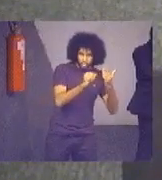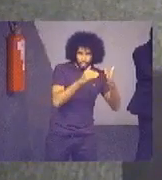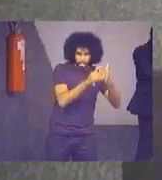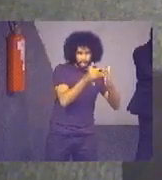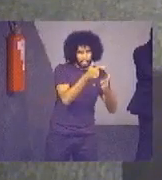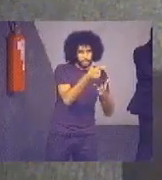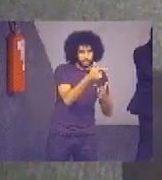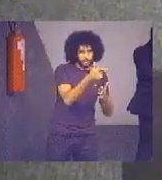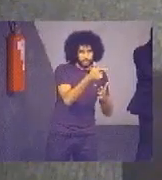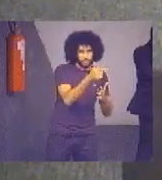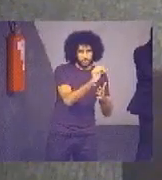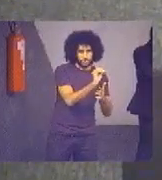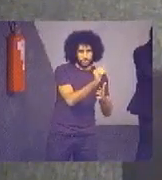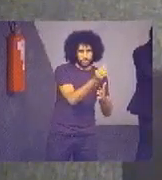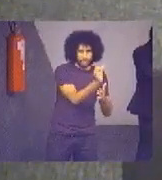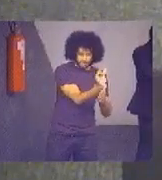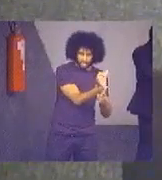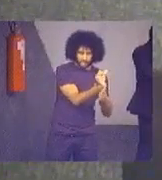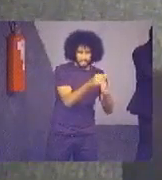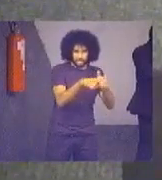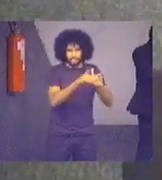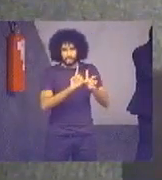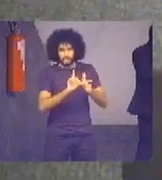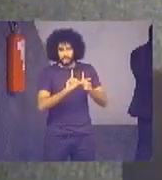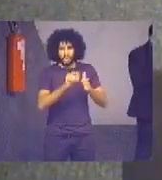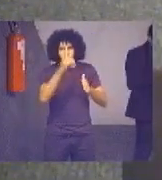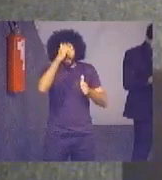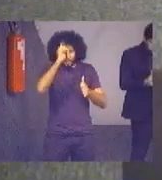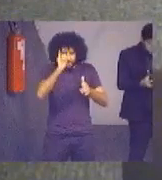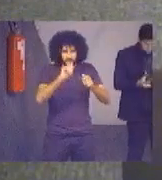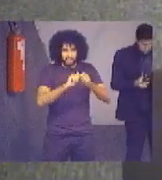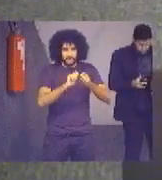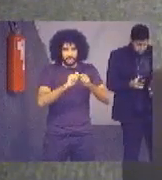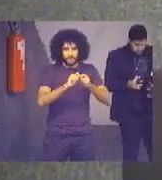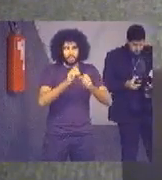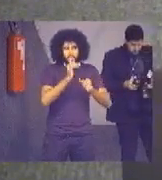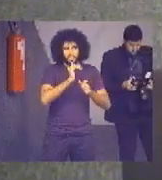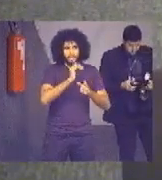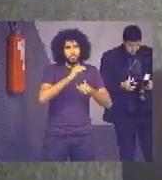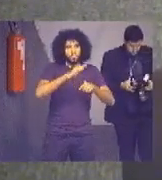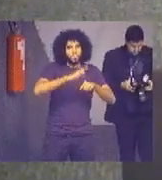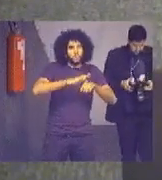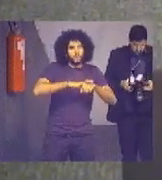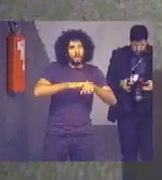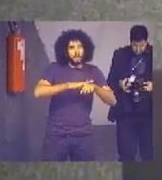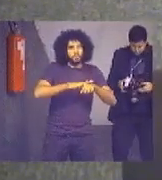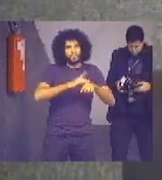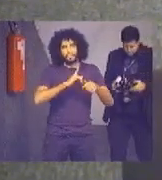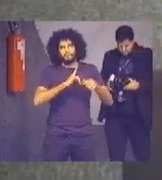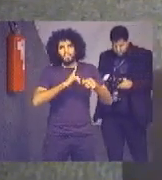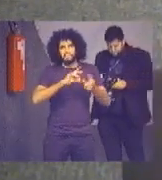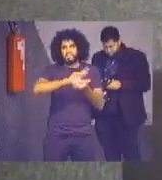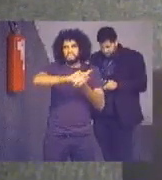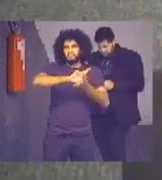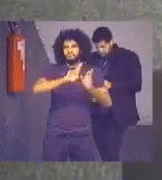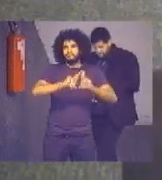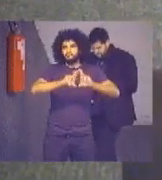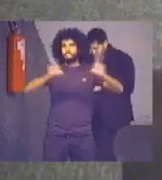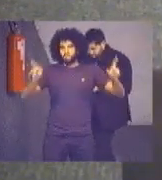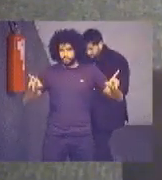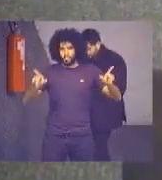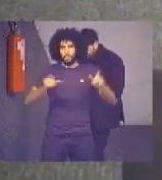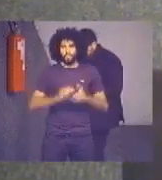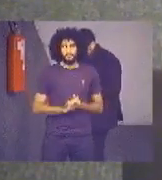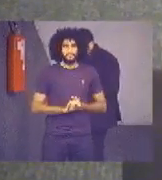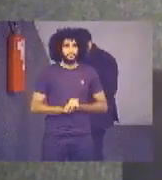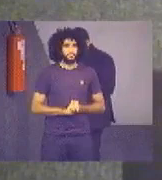eleitorais, evitando, assim, uma comparação de períodos incomparáveis. Então, sobre o